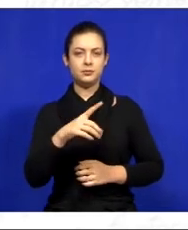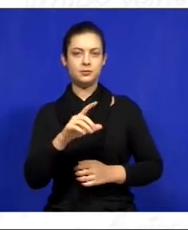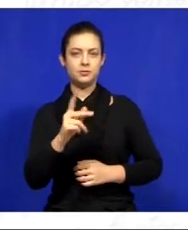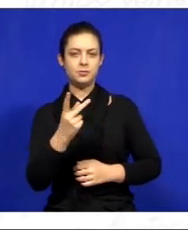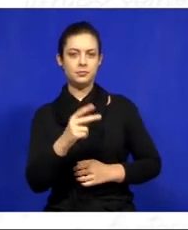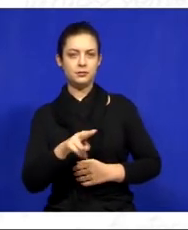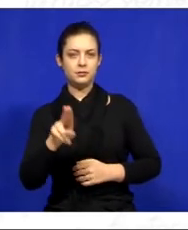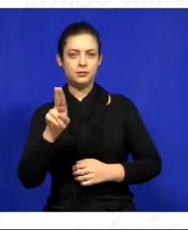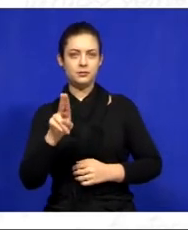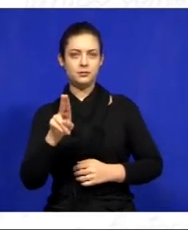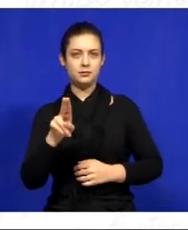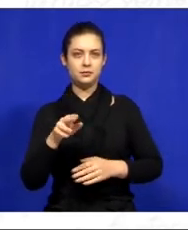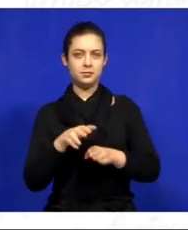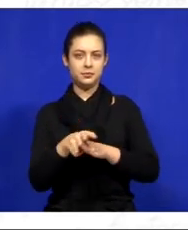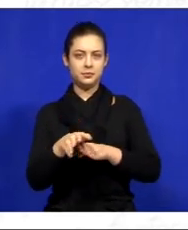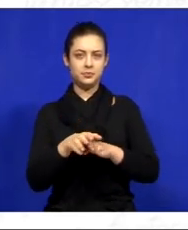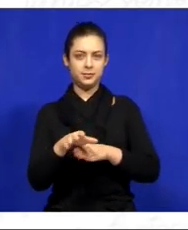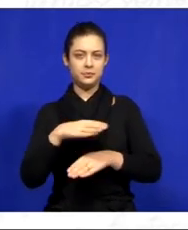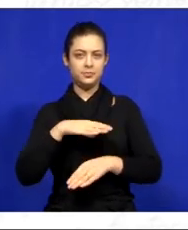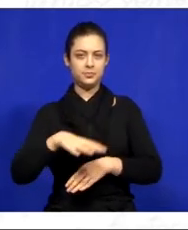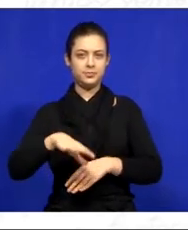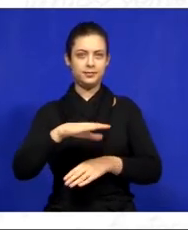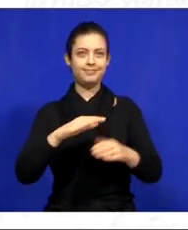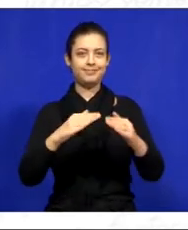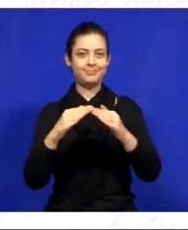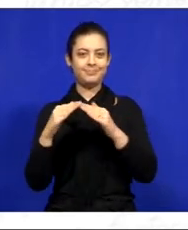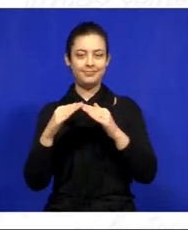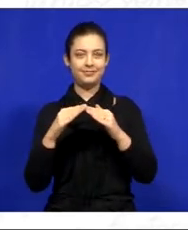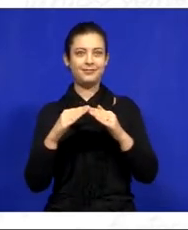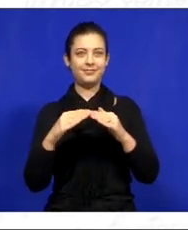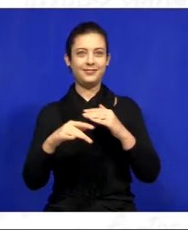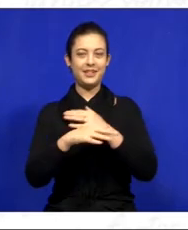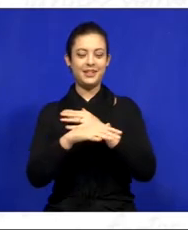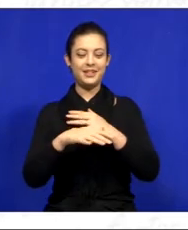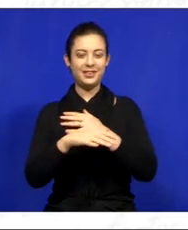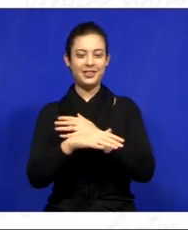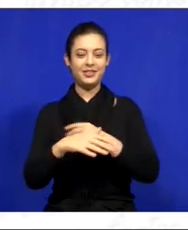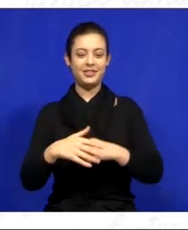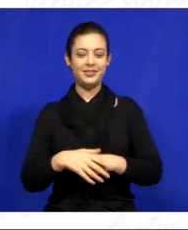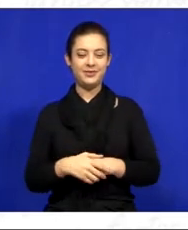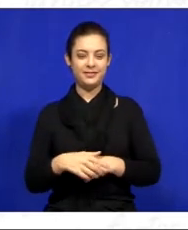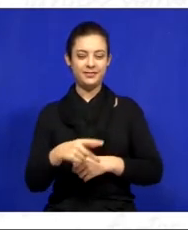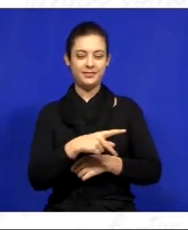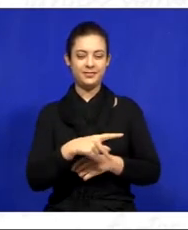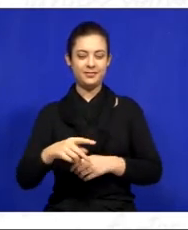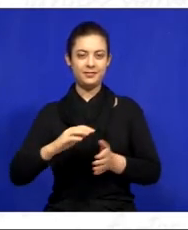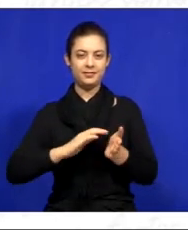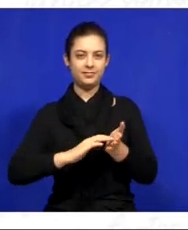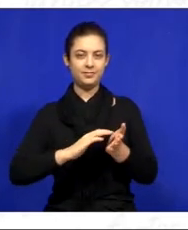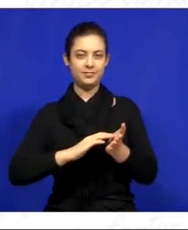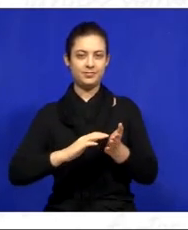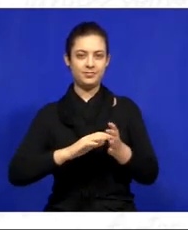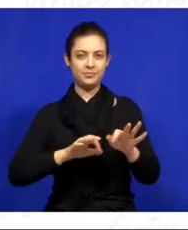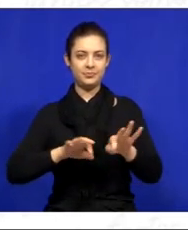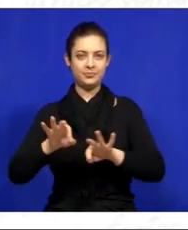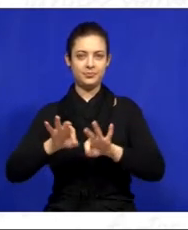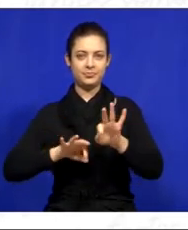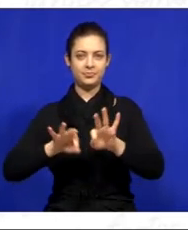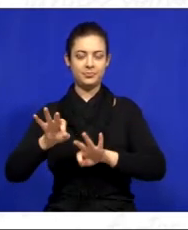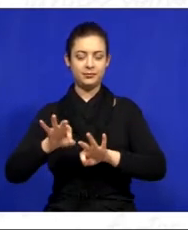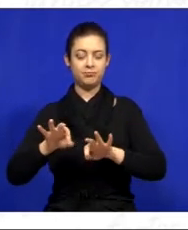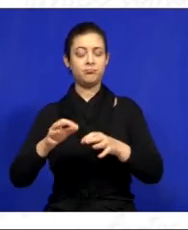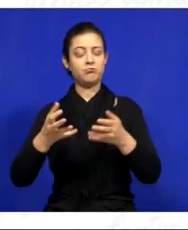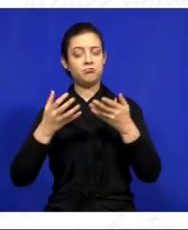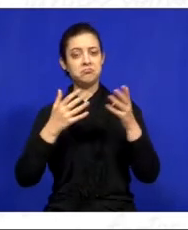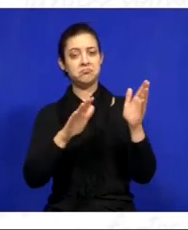CMDHU, Conselho Municipal de Habitação e Urbanismo, presidido pela Secretaria de Planejamento. Então